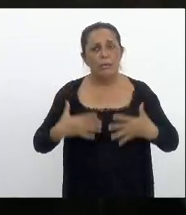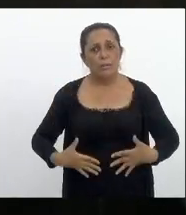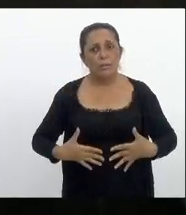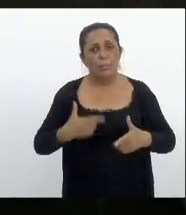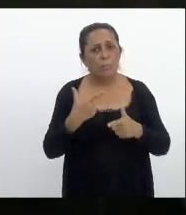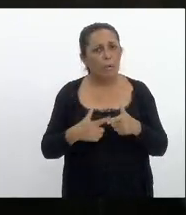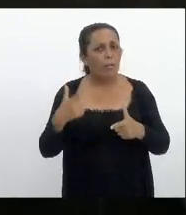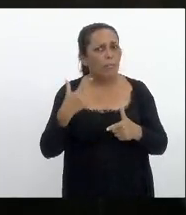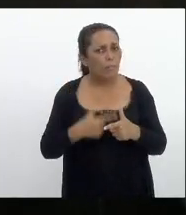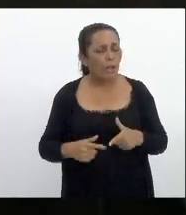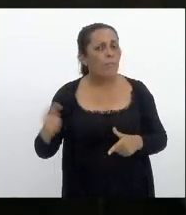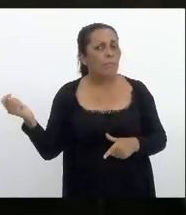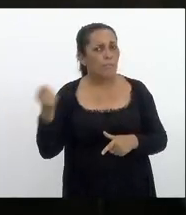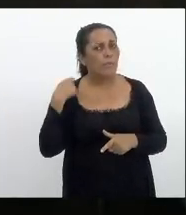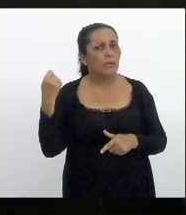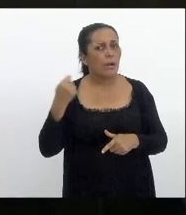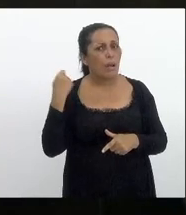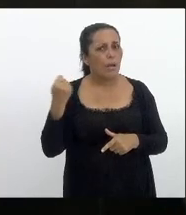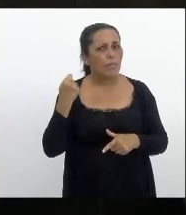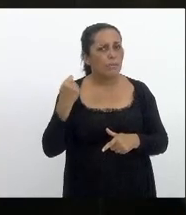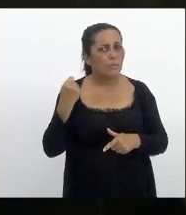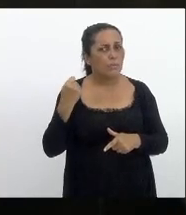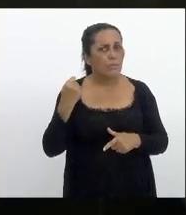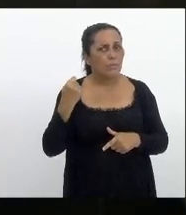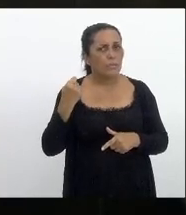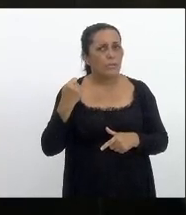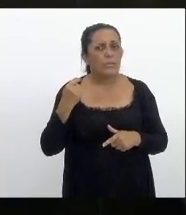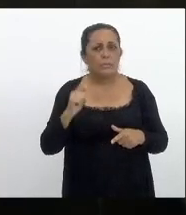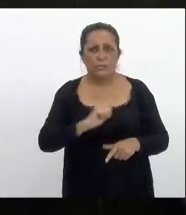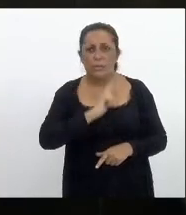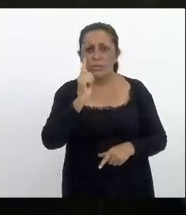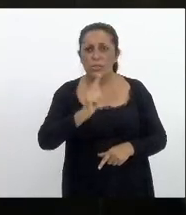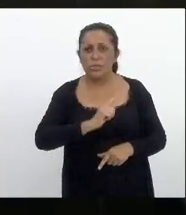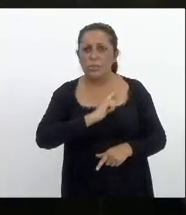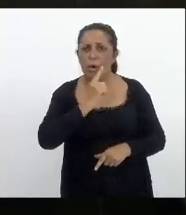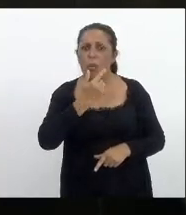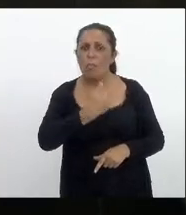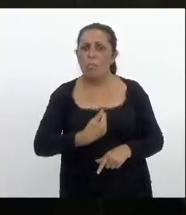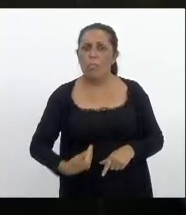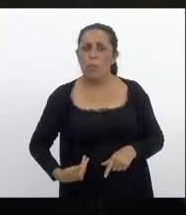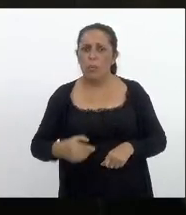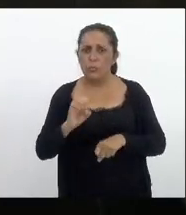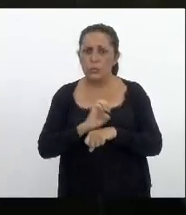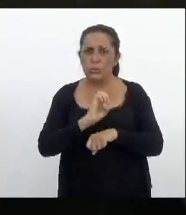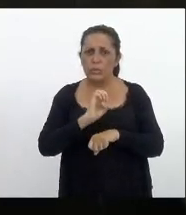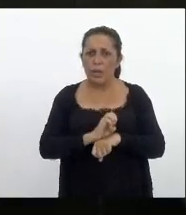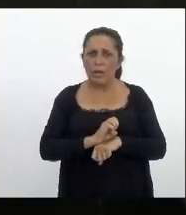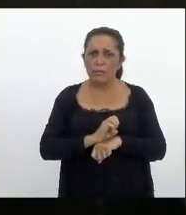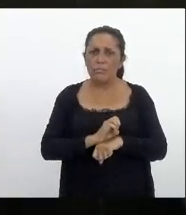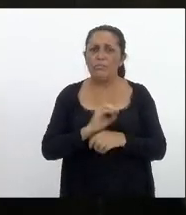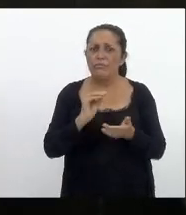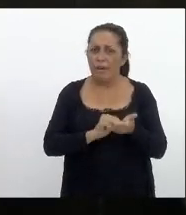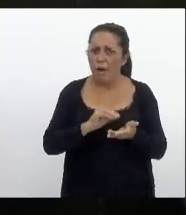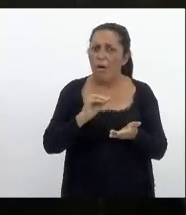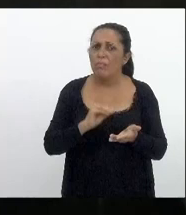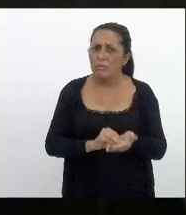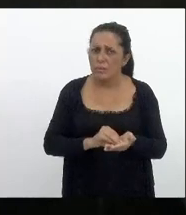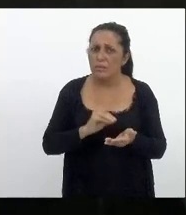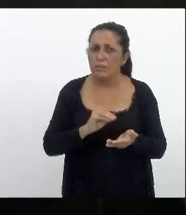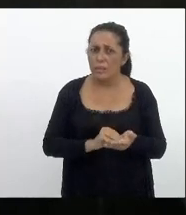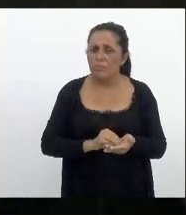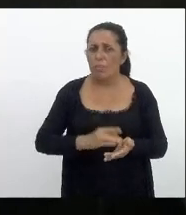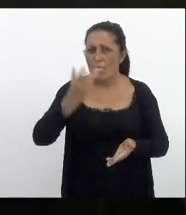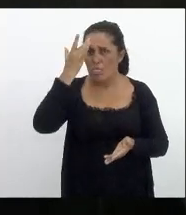problemas graves na gestão pública do Estado seja do ponto de vista da incompetência técnica seja do ponto de vista